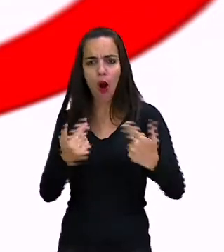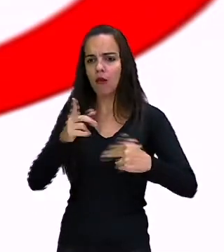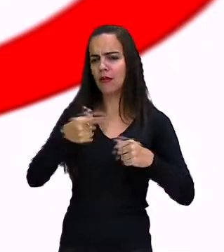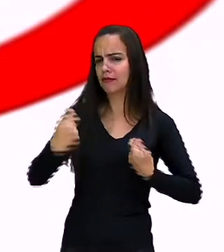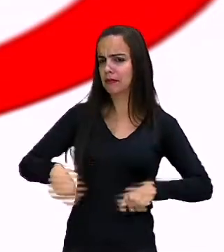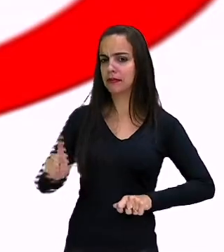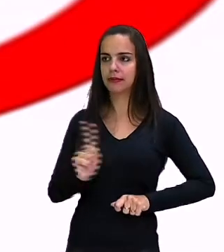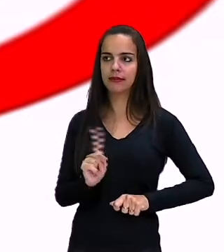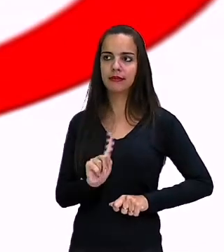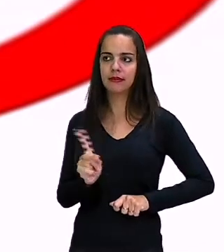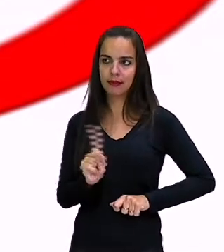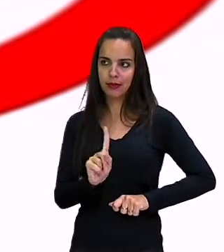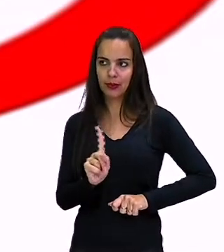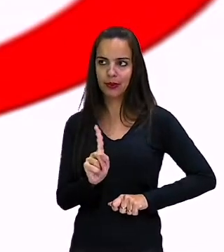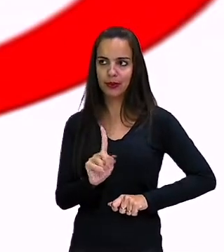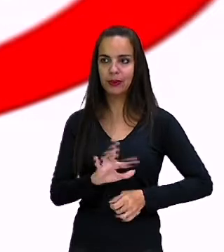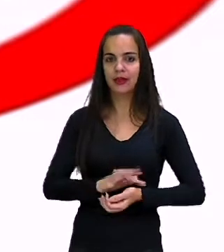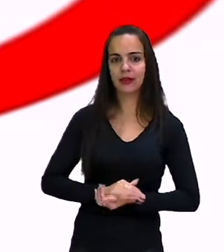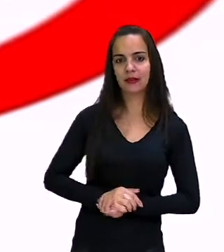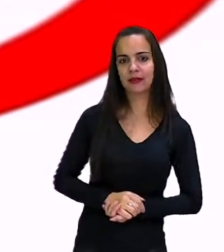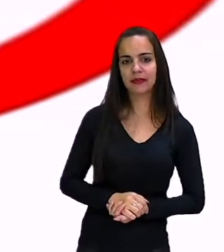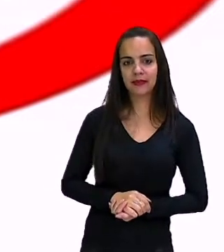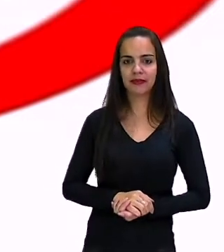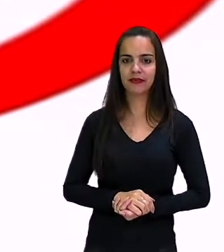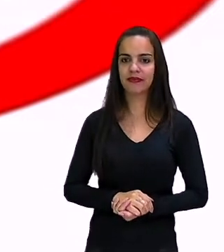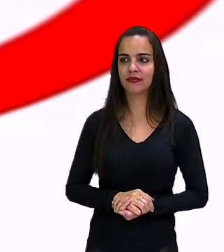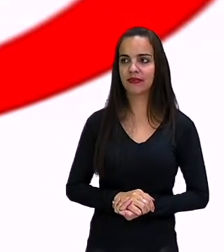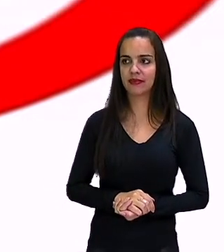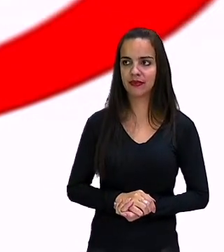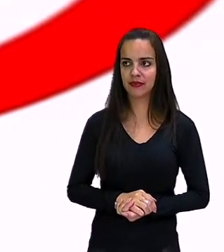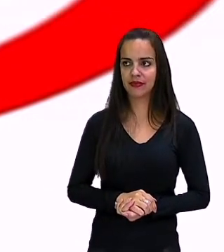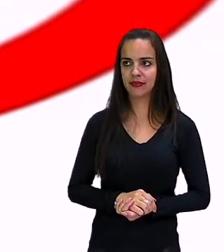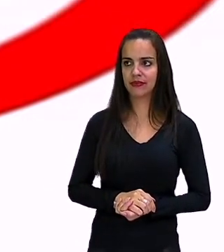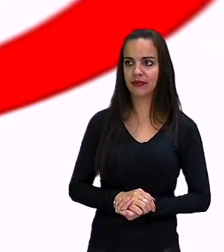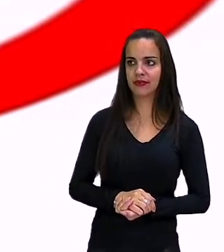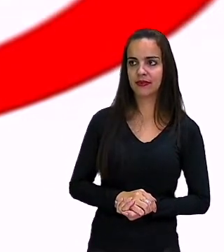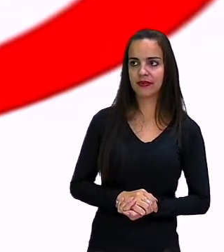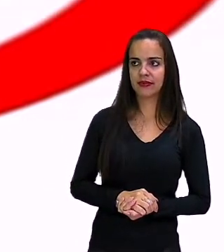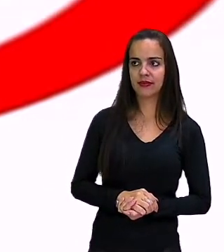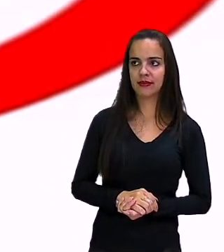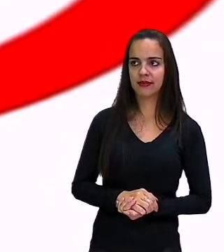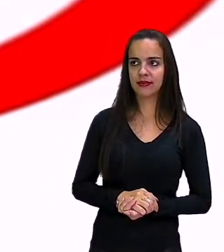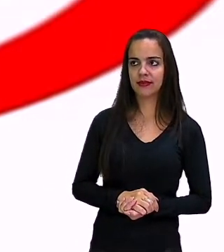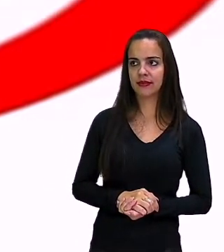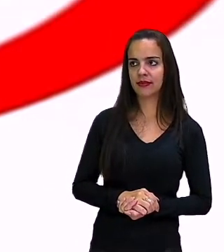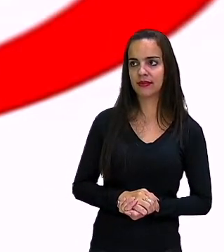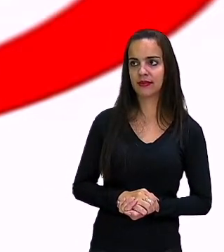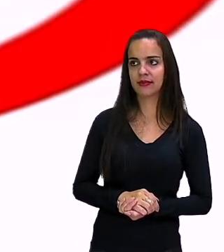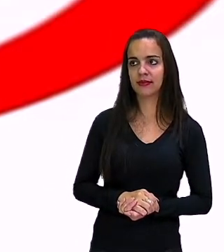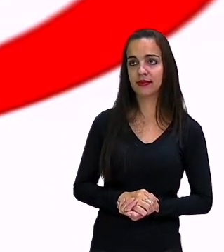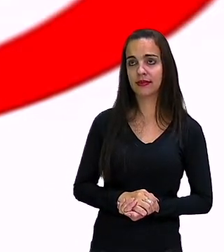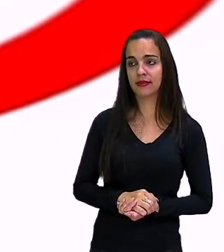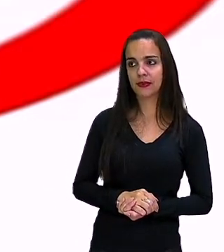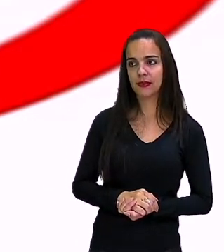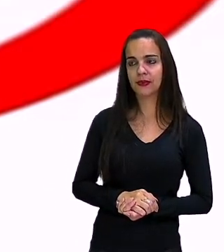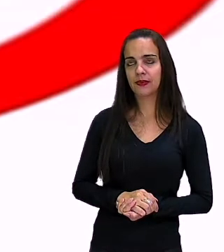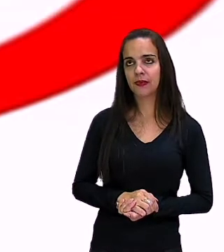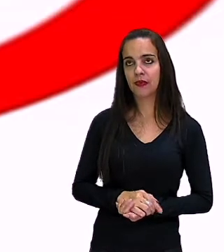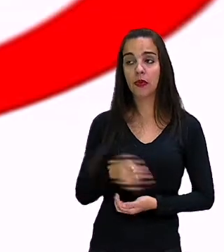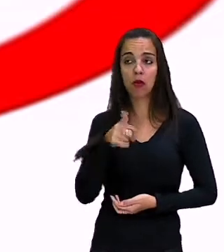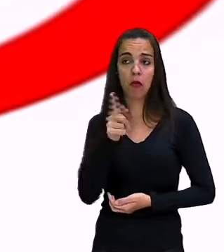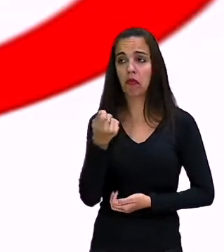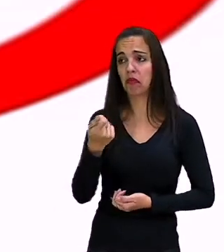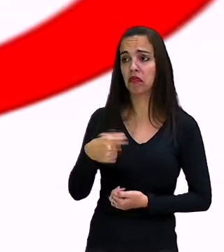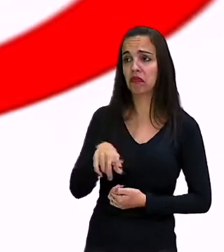frase que aqui está, you won't have to cry anymore, it's over. Você não